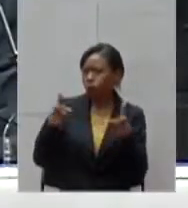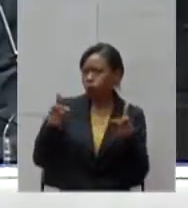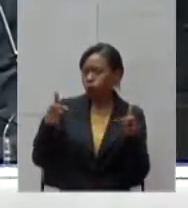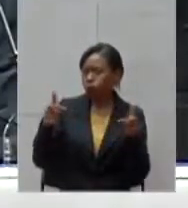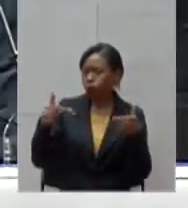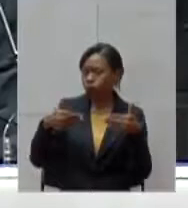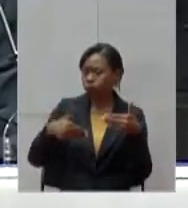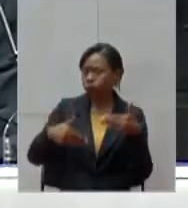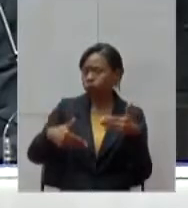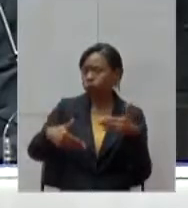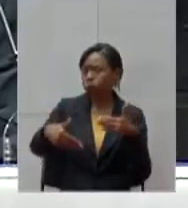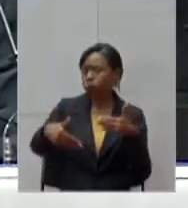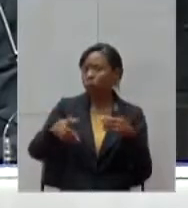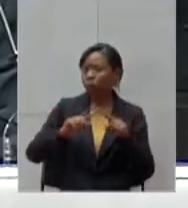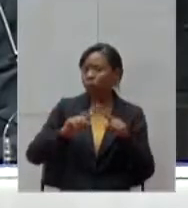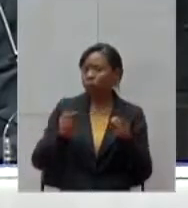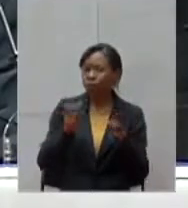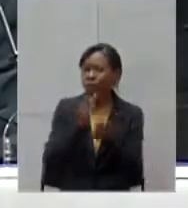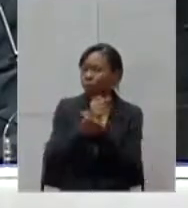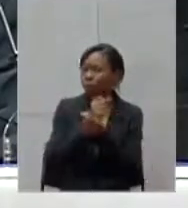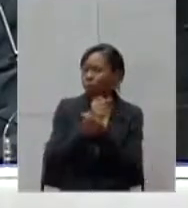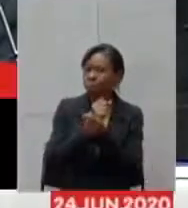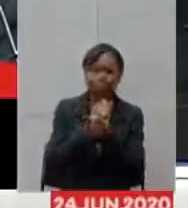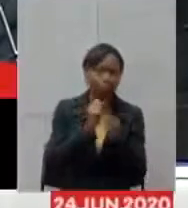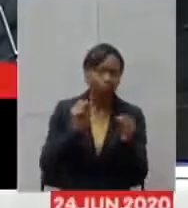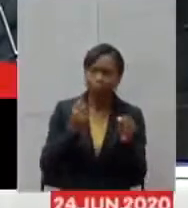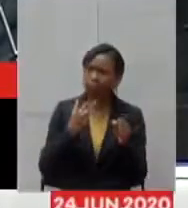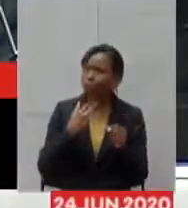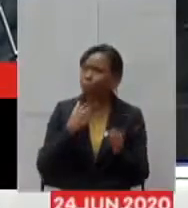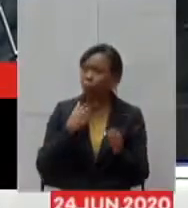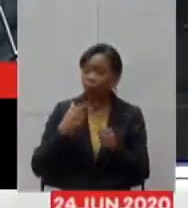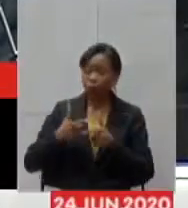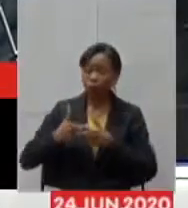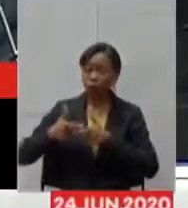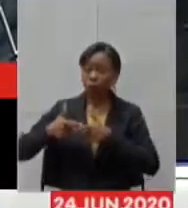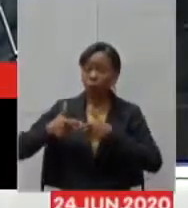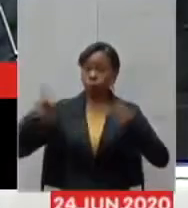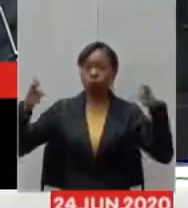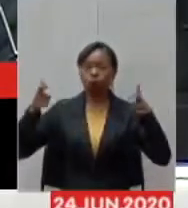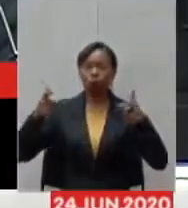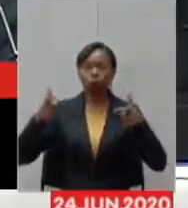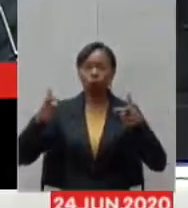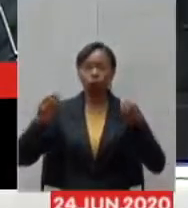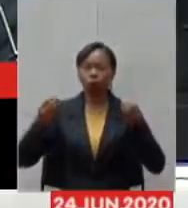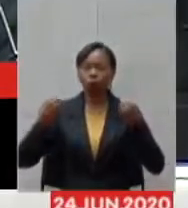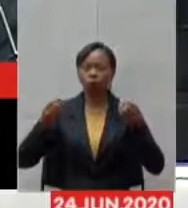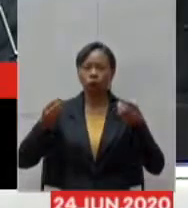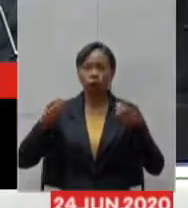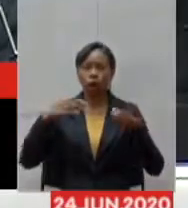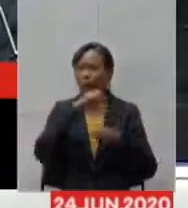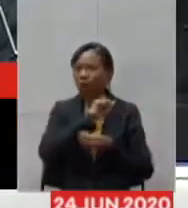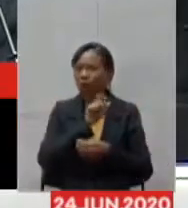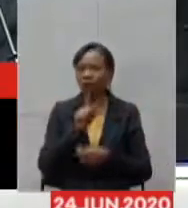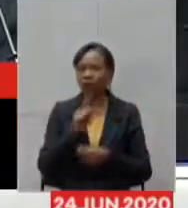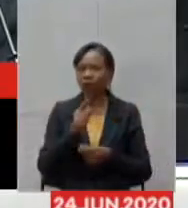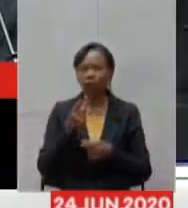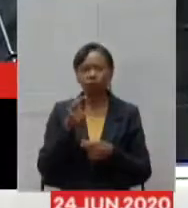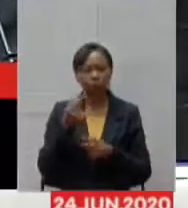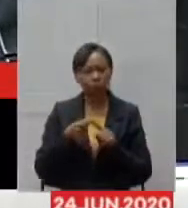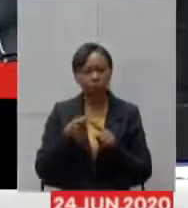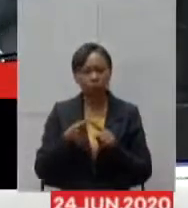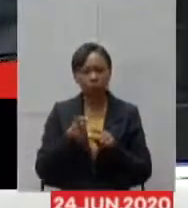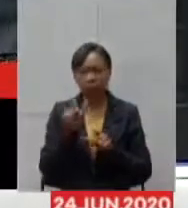podemos ter é uma explosão de casos ao mesmo tempo, porque as pessoas acabarão sendo contaminadas, porque não há, neste momento,